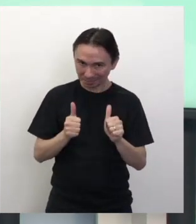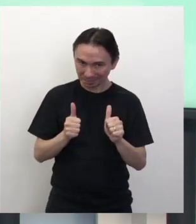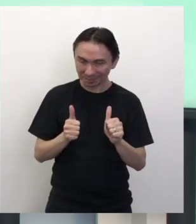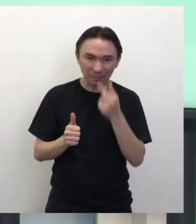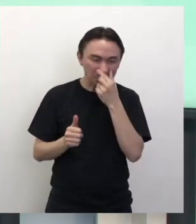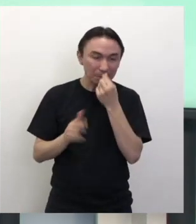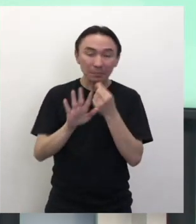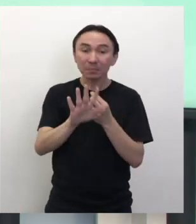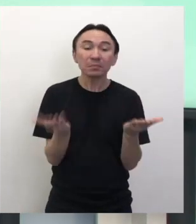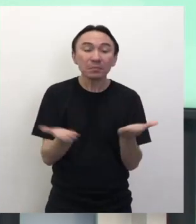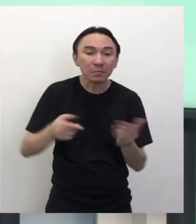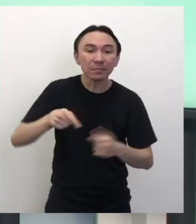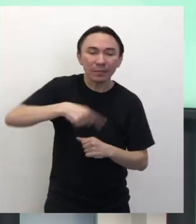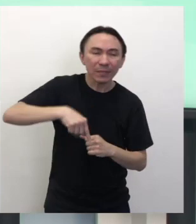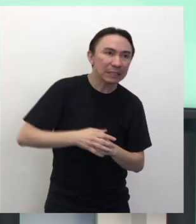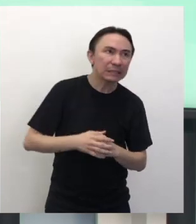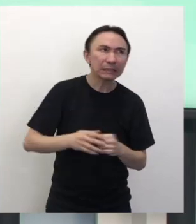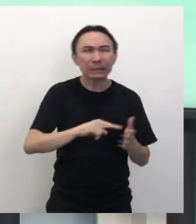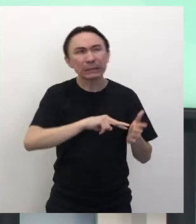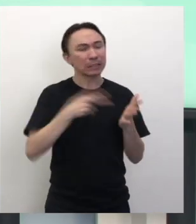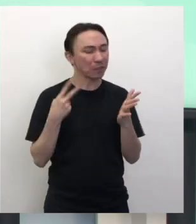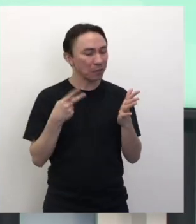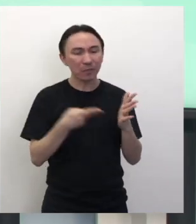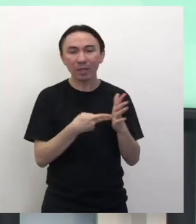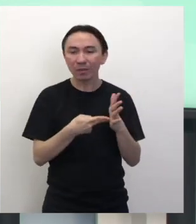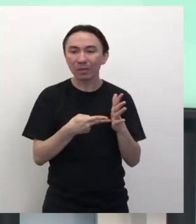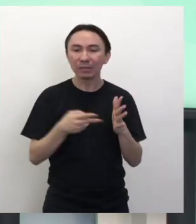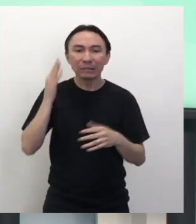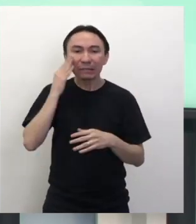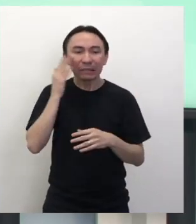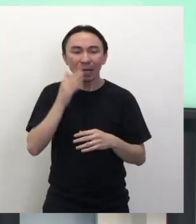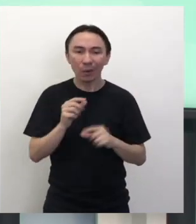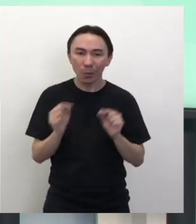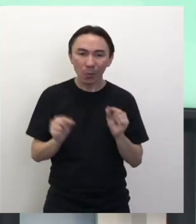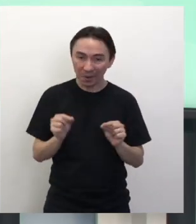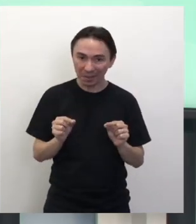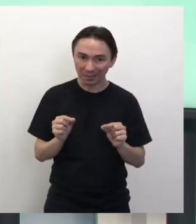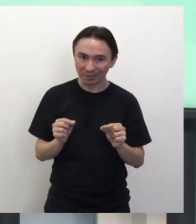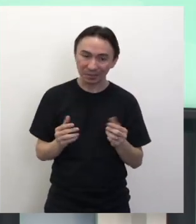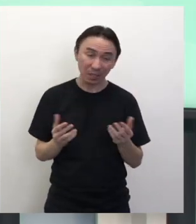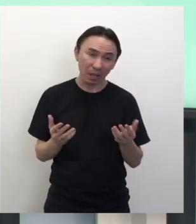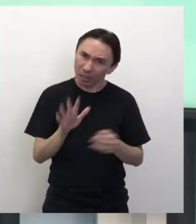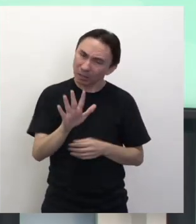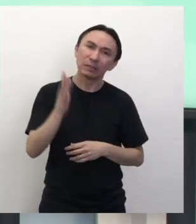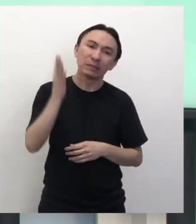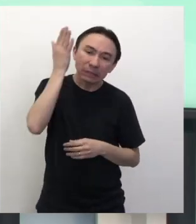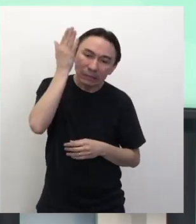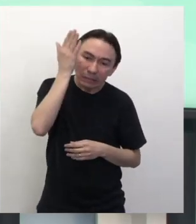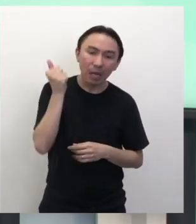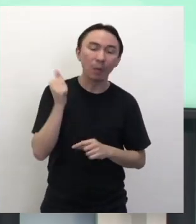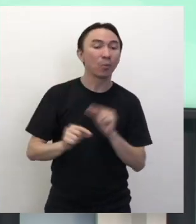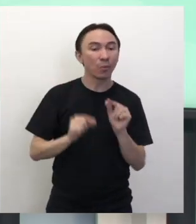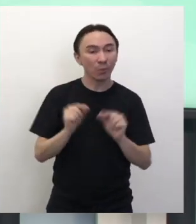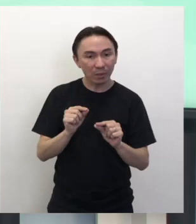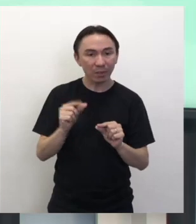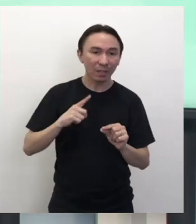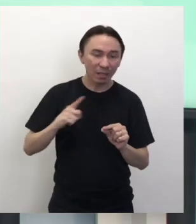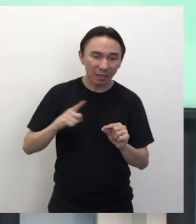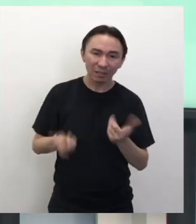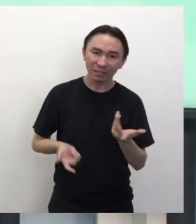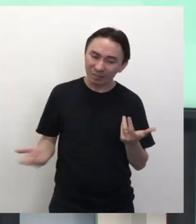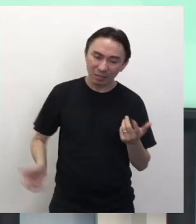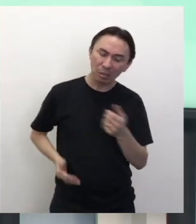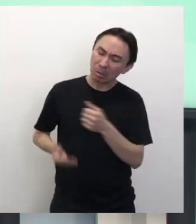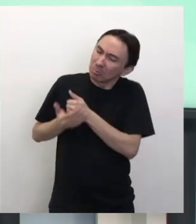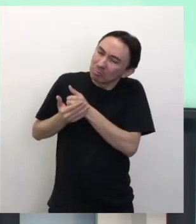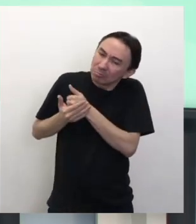compreender o sentido, né? Porque a gente queria saber ali da história, mas não vai rolar. A gente só sabe que não tinha carícia lacrimosa de